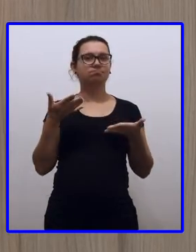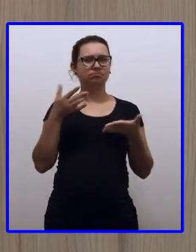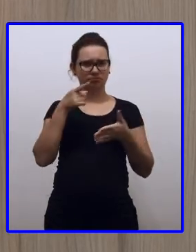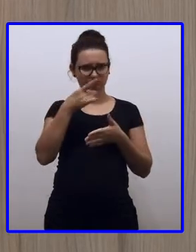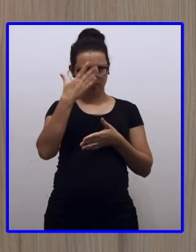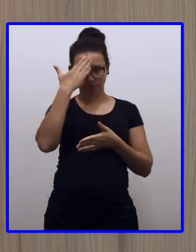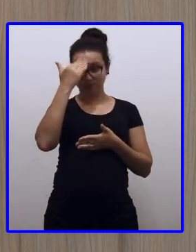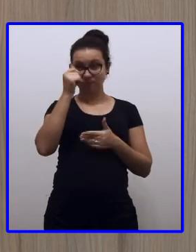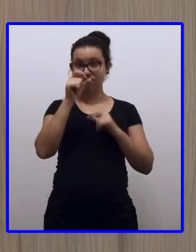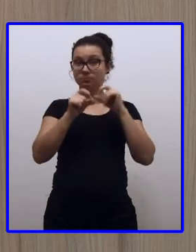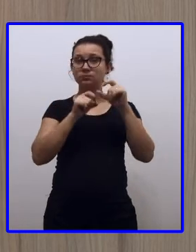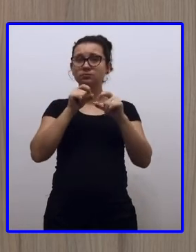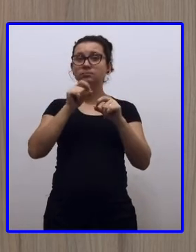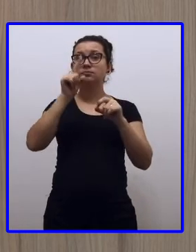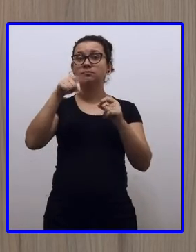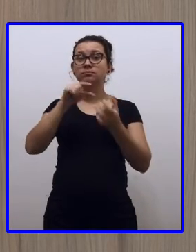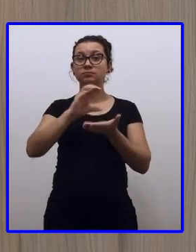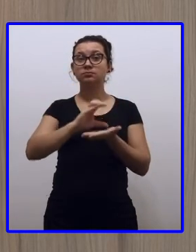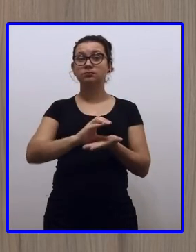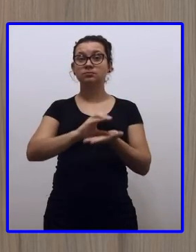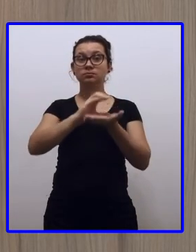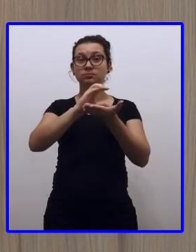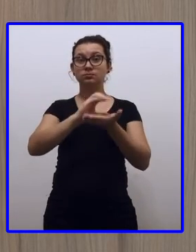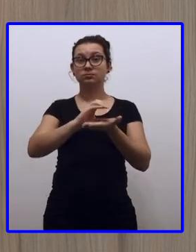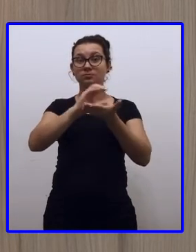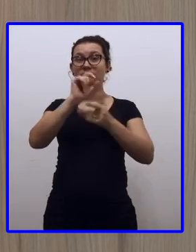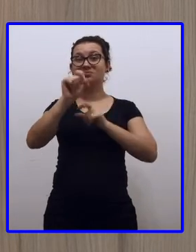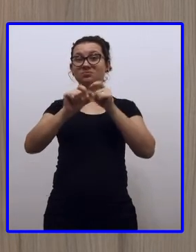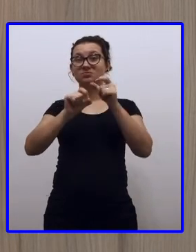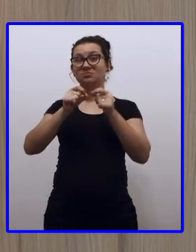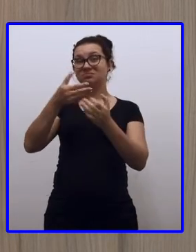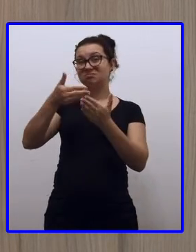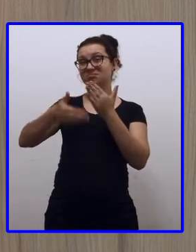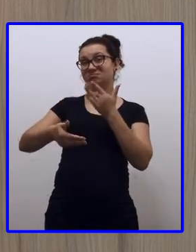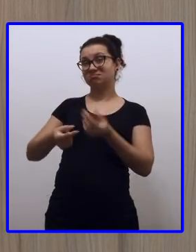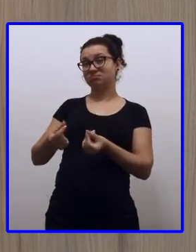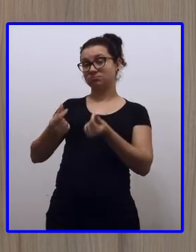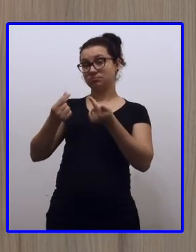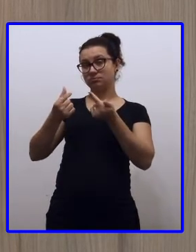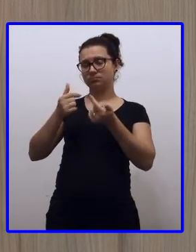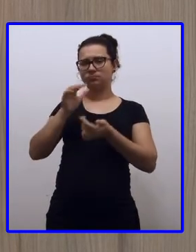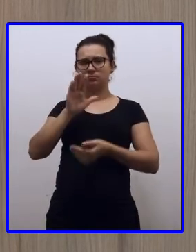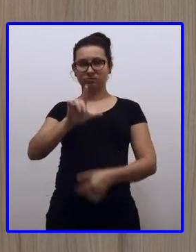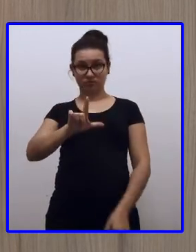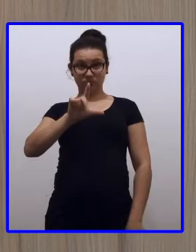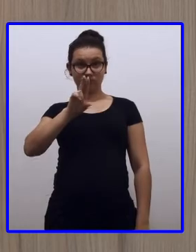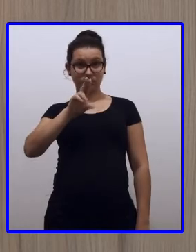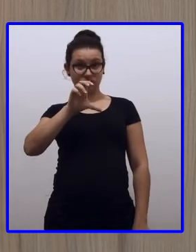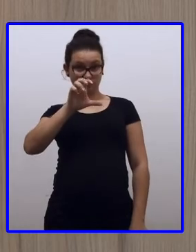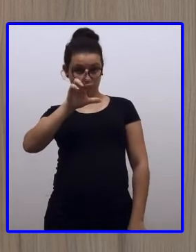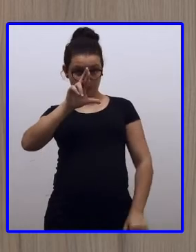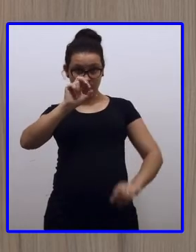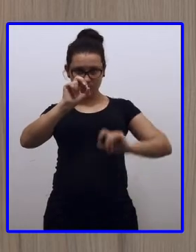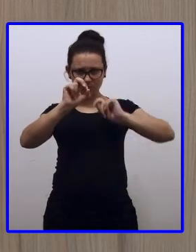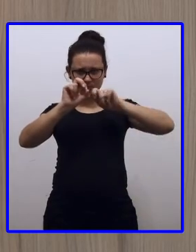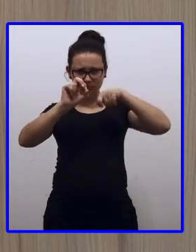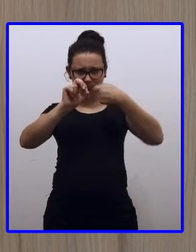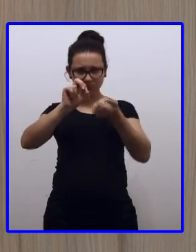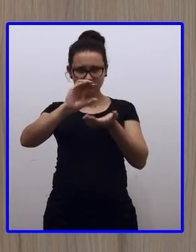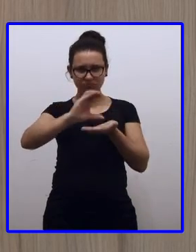sabem o que é lucro e o que é prejuízo? Lucro é quando a gente ganha dinheiro